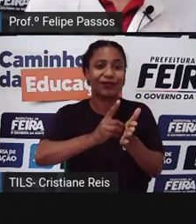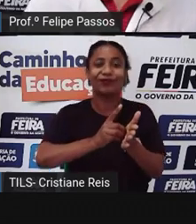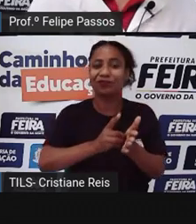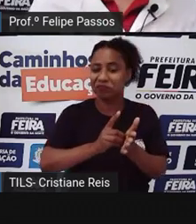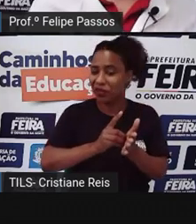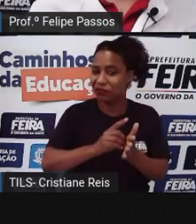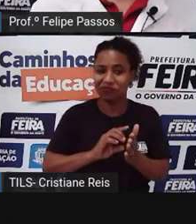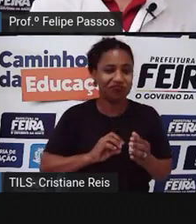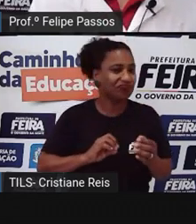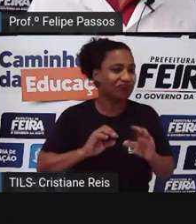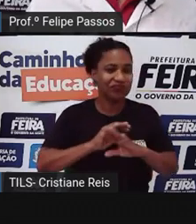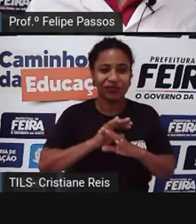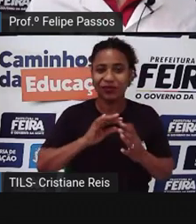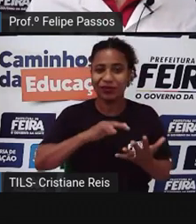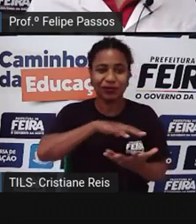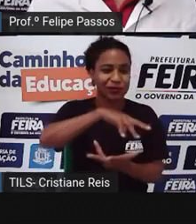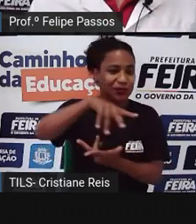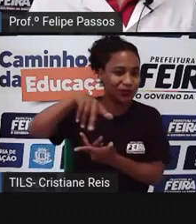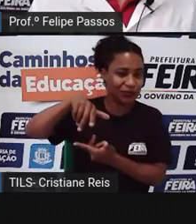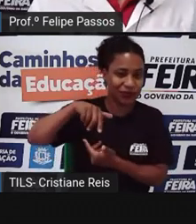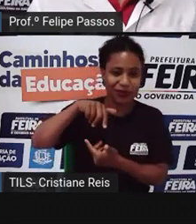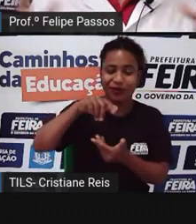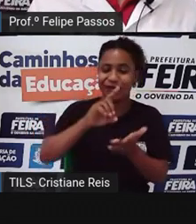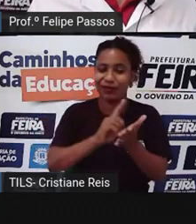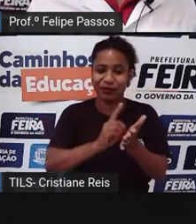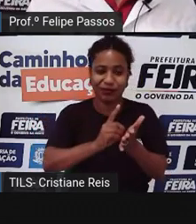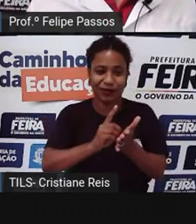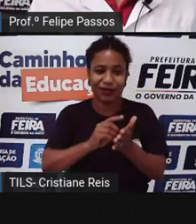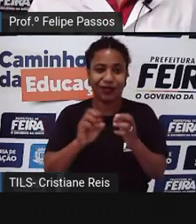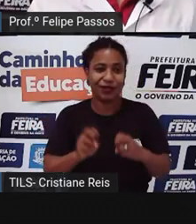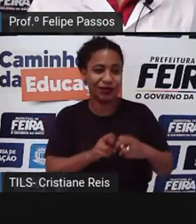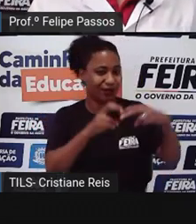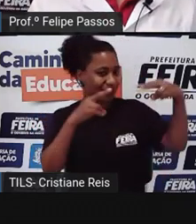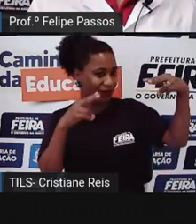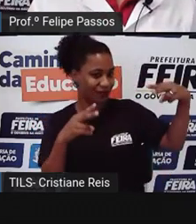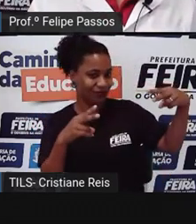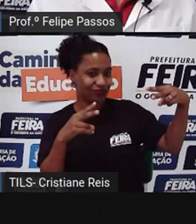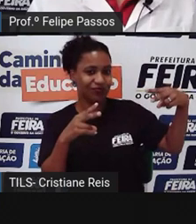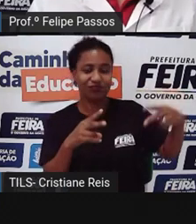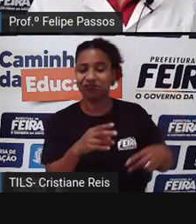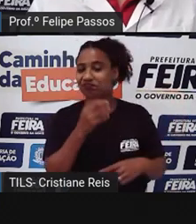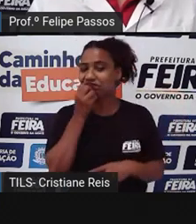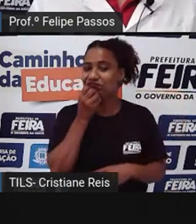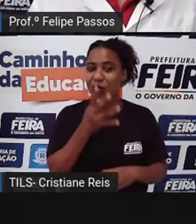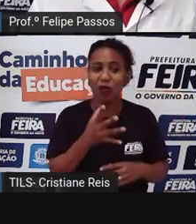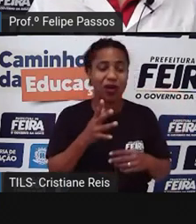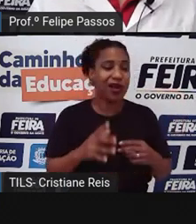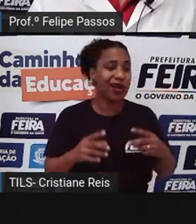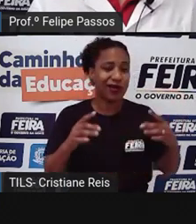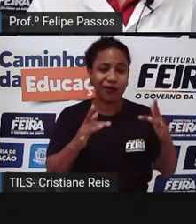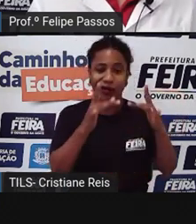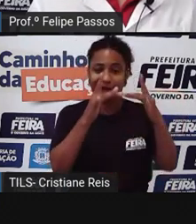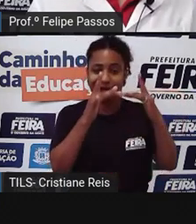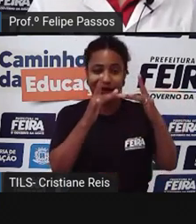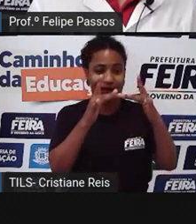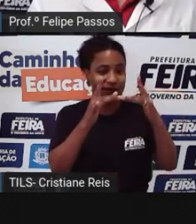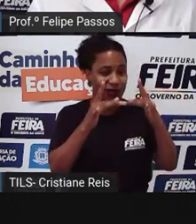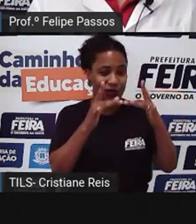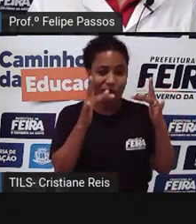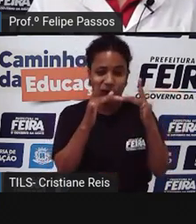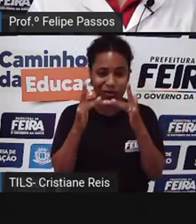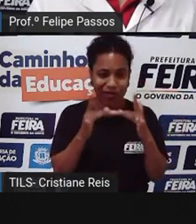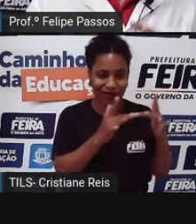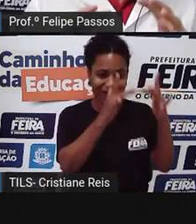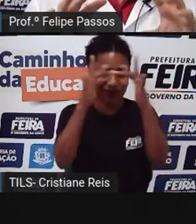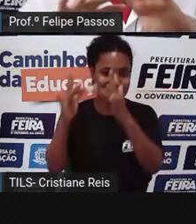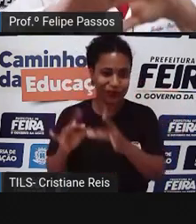evento apocalíptico, um hecatombe, que vai tirar a gente do mundo digital. Acho muito difícil a sair do mundo